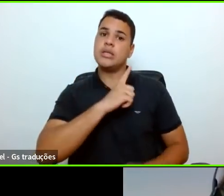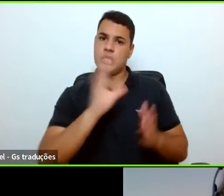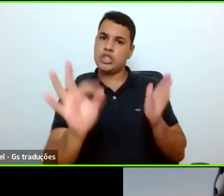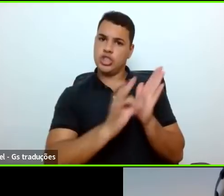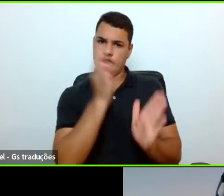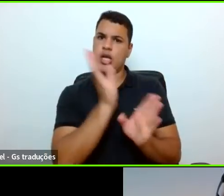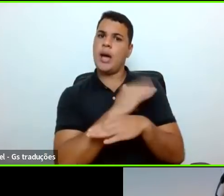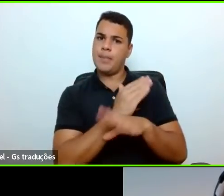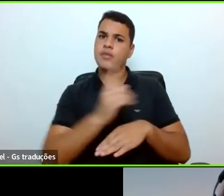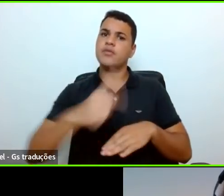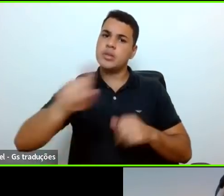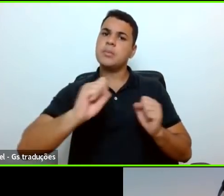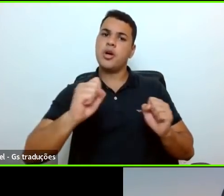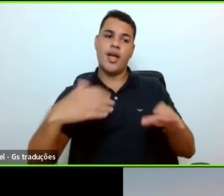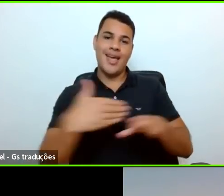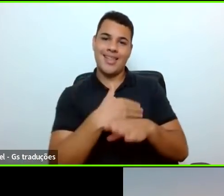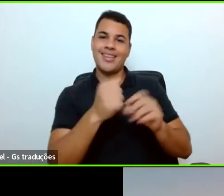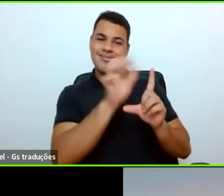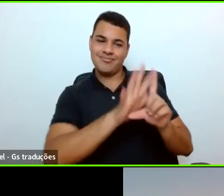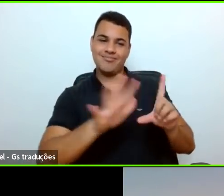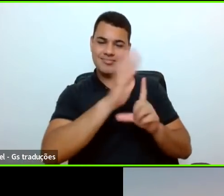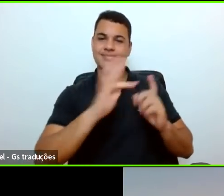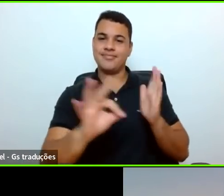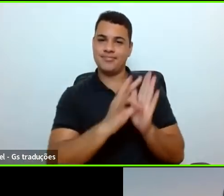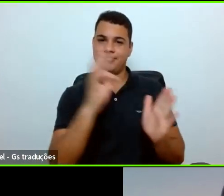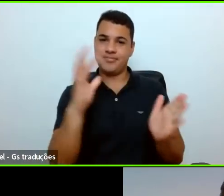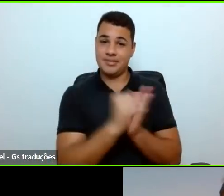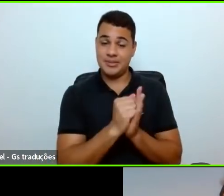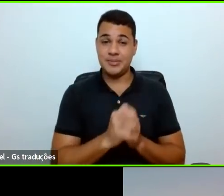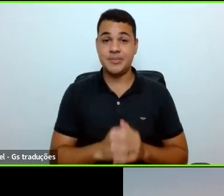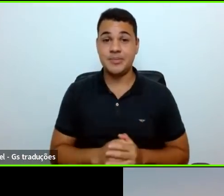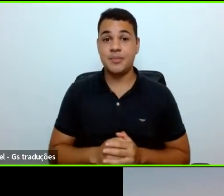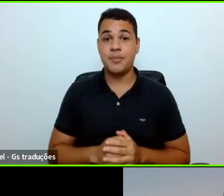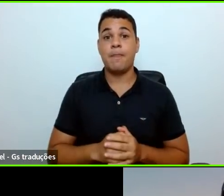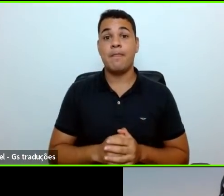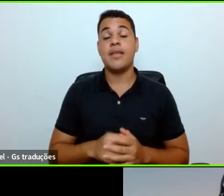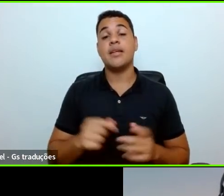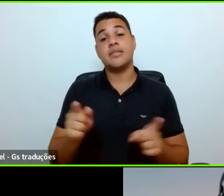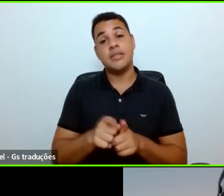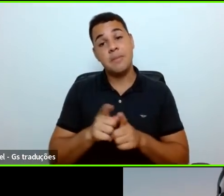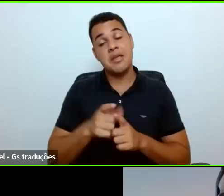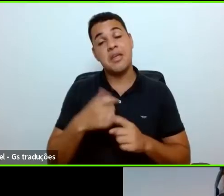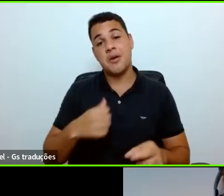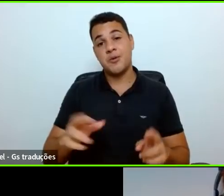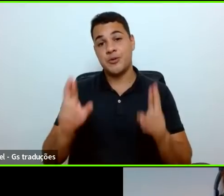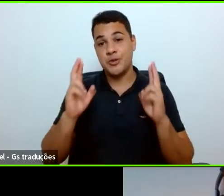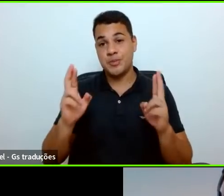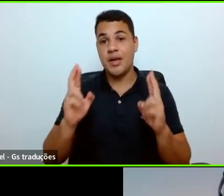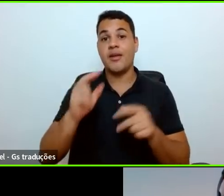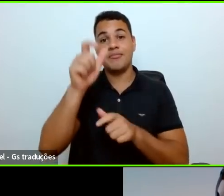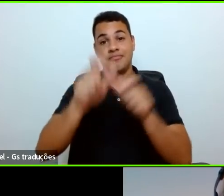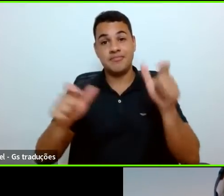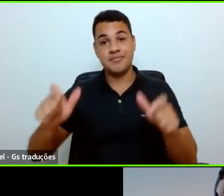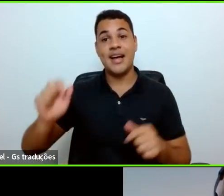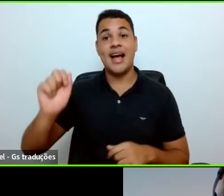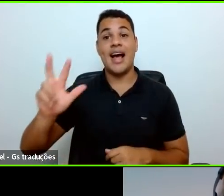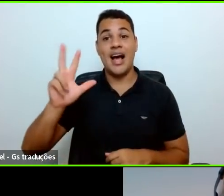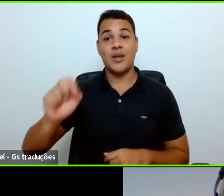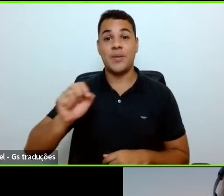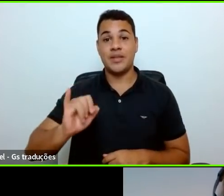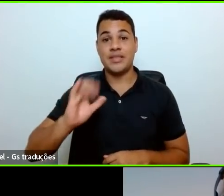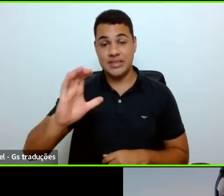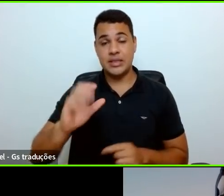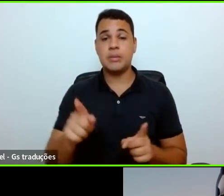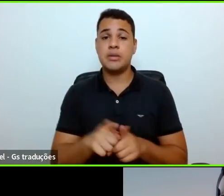tudo prontinho lá, vocês já vão ver. Esperando que os nossos estudantes de iniciação científica, de ensino